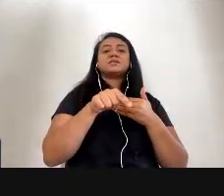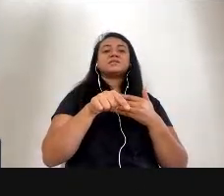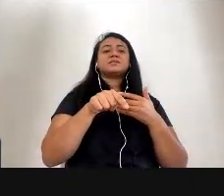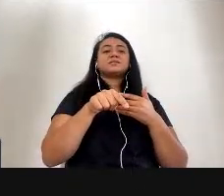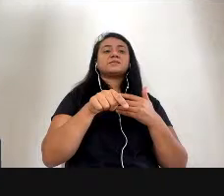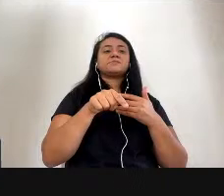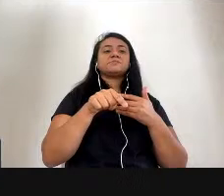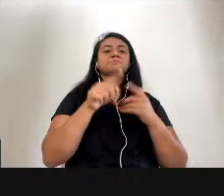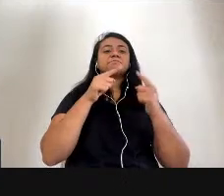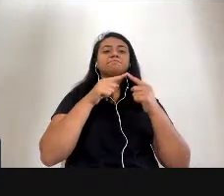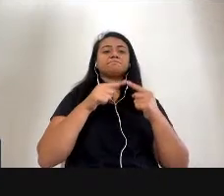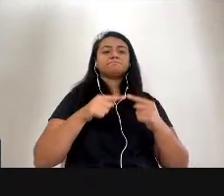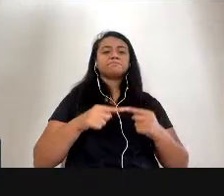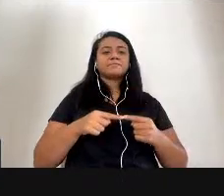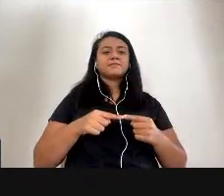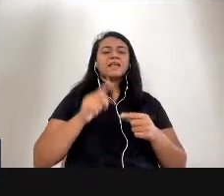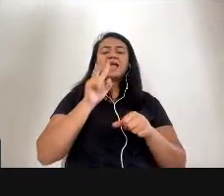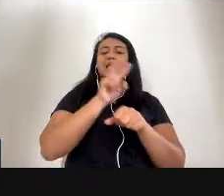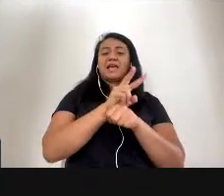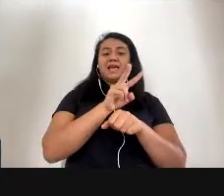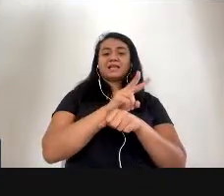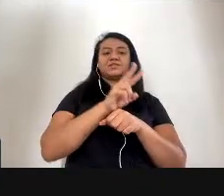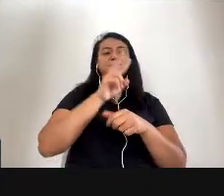a ética do cuidado na verdade